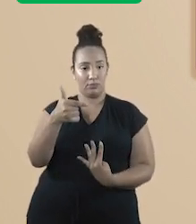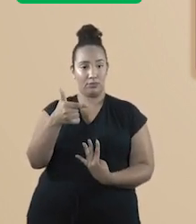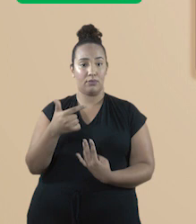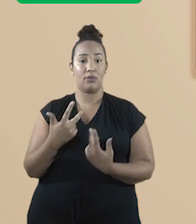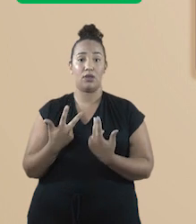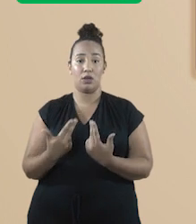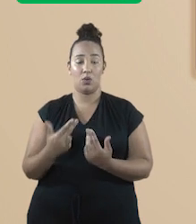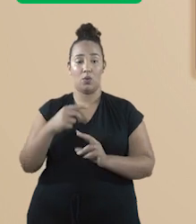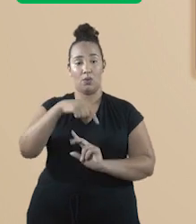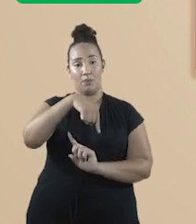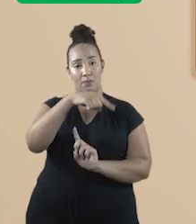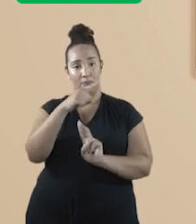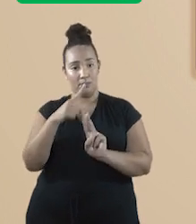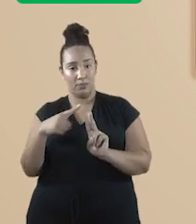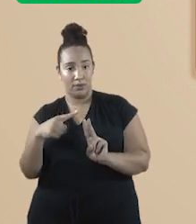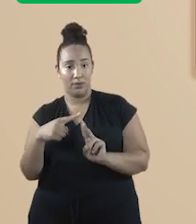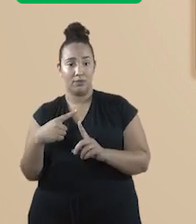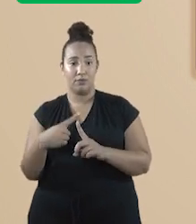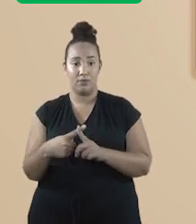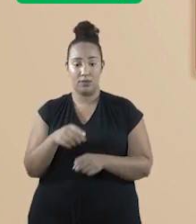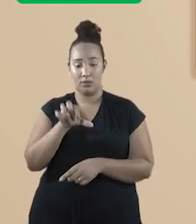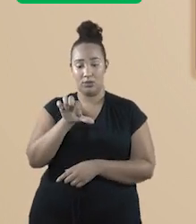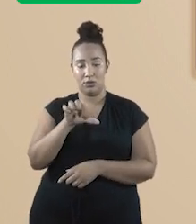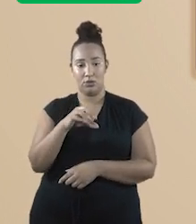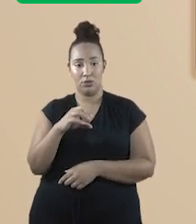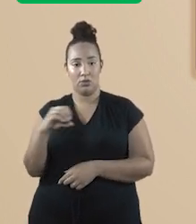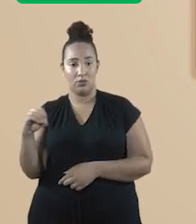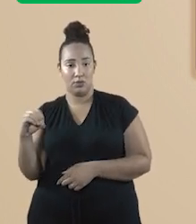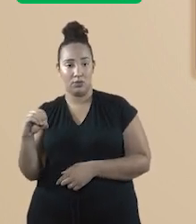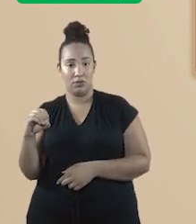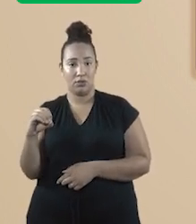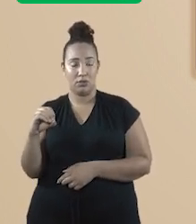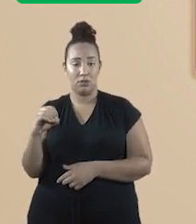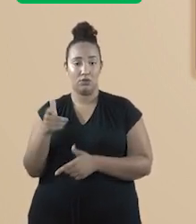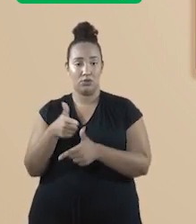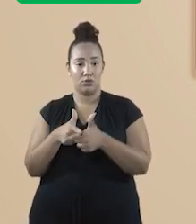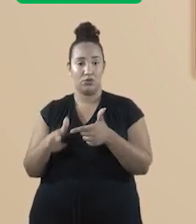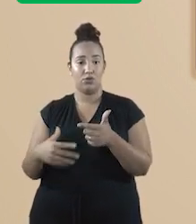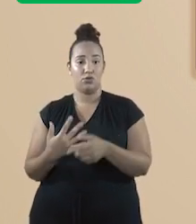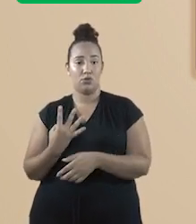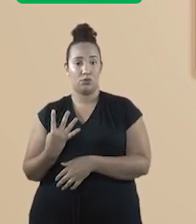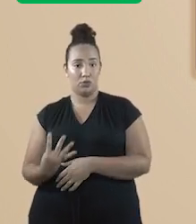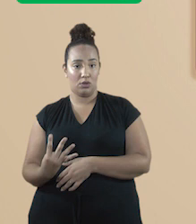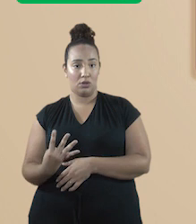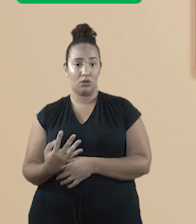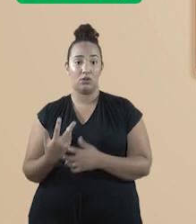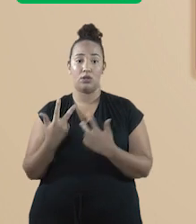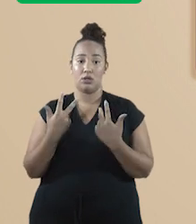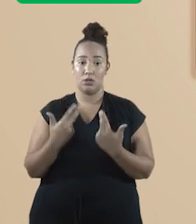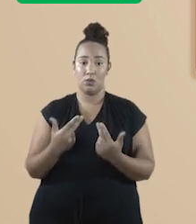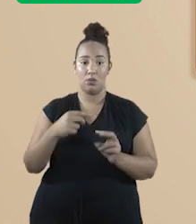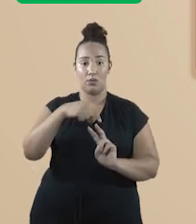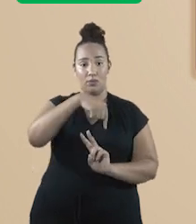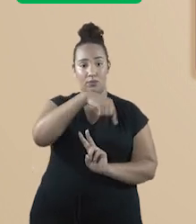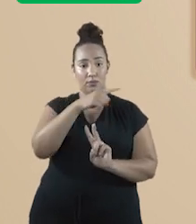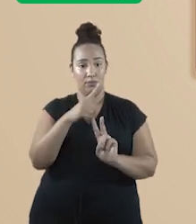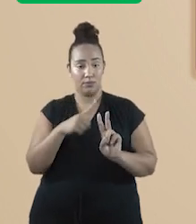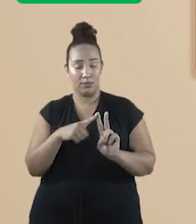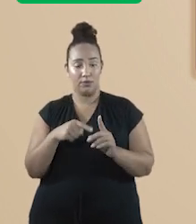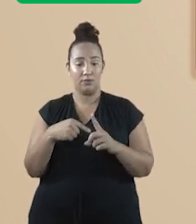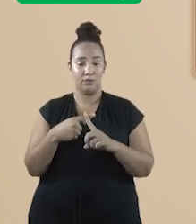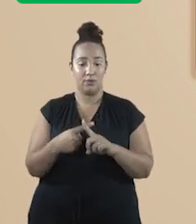que é igual a π vezes 900 sobre 4, que é igual a π vezes